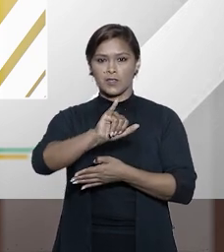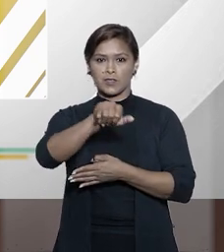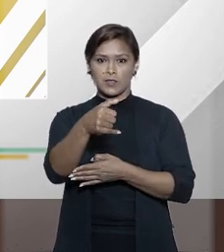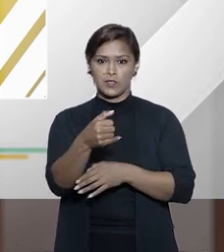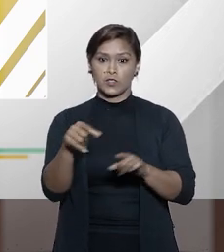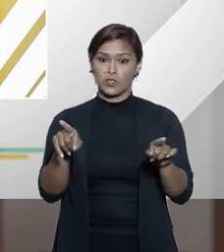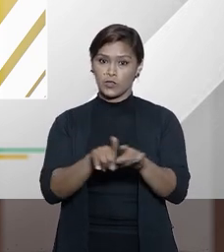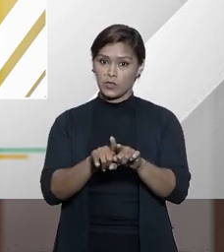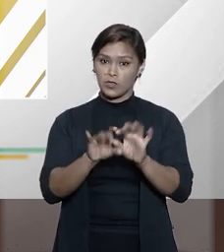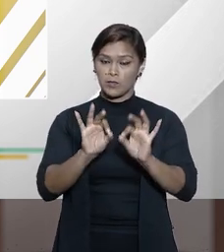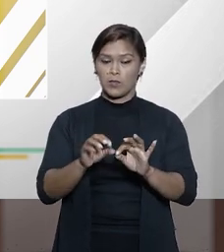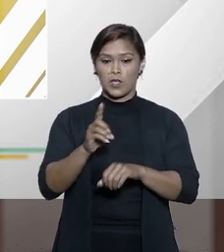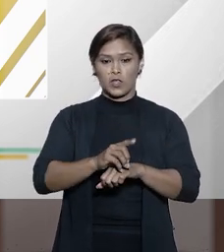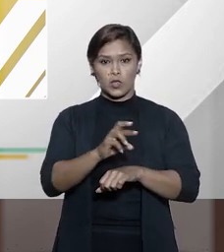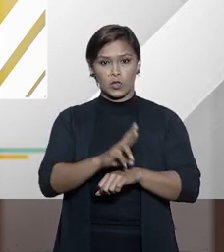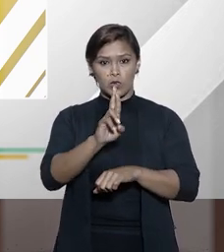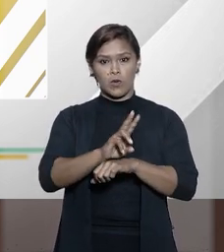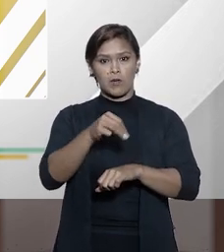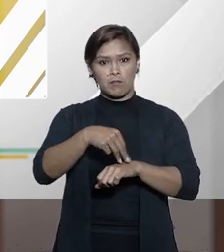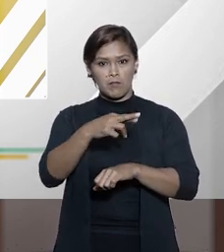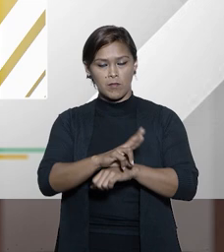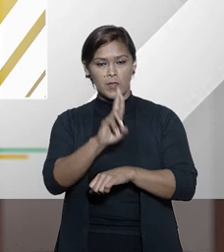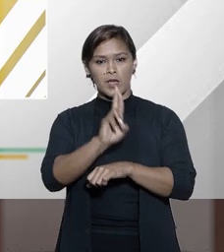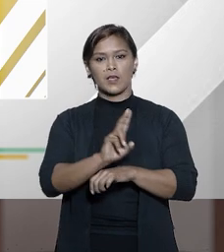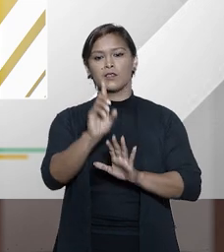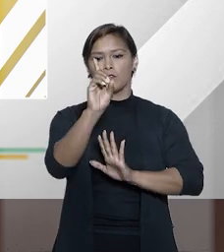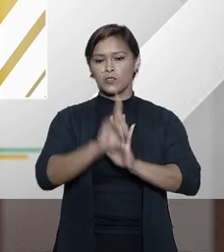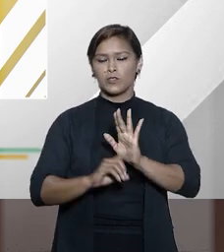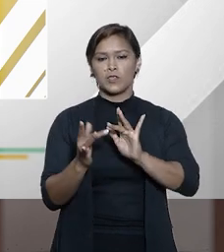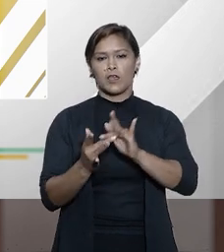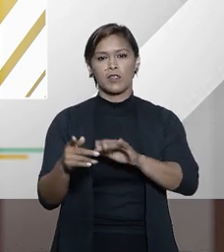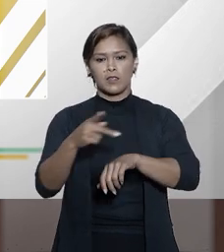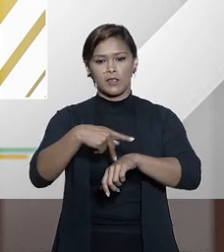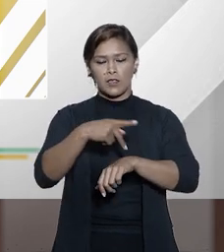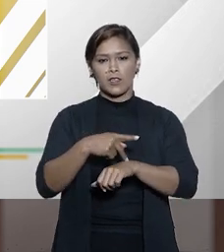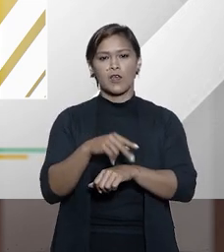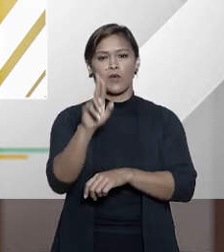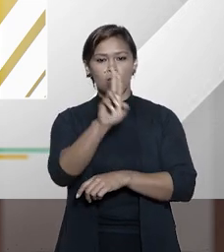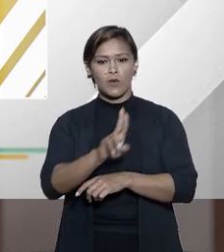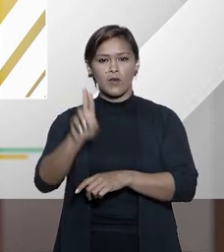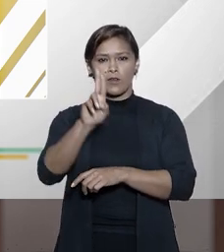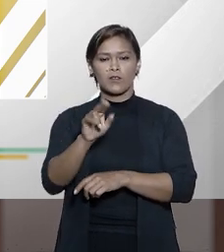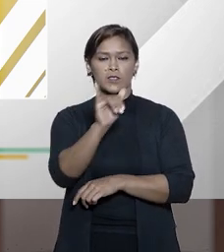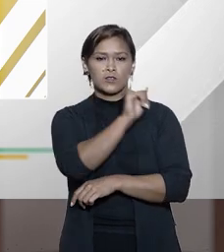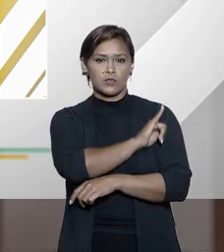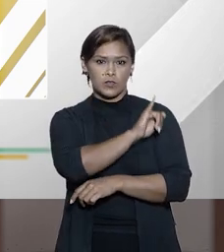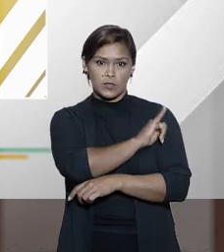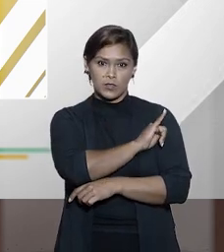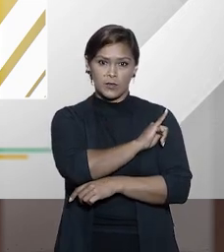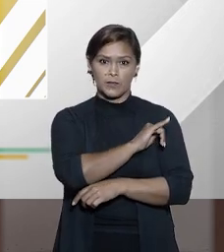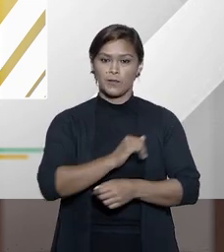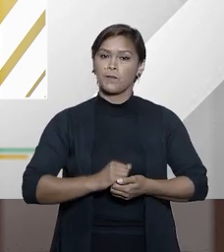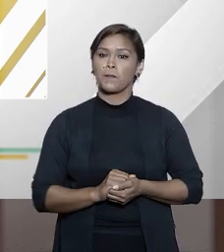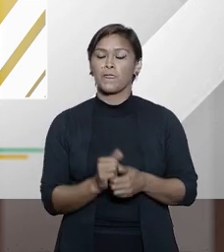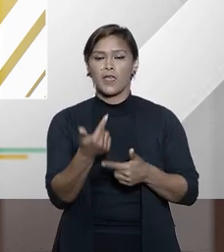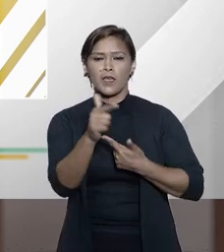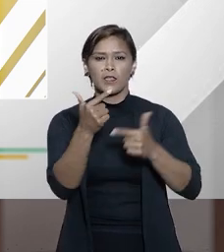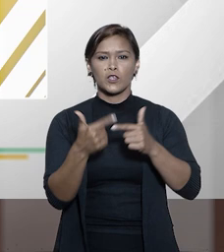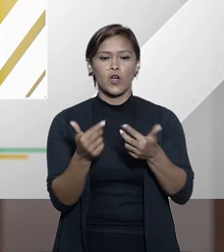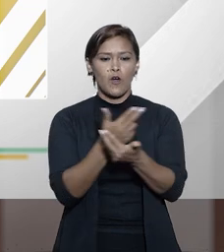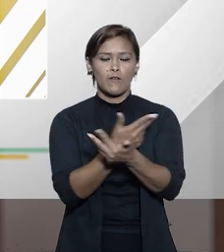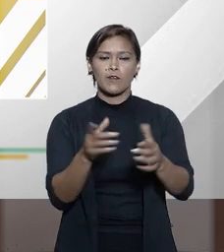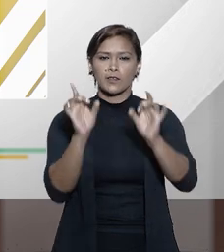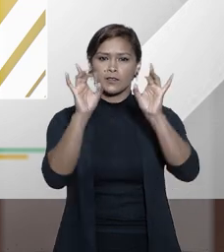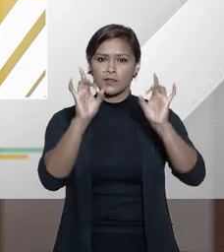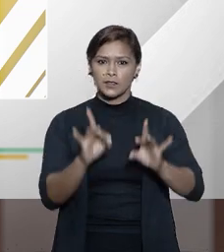Tribunal de Justiça, doutora e mestre em Direito Internacional pela Universidade Estadual do Rio de Janeiro. Entre outros